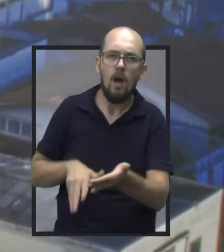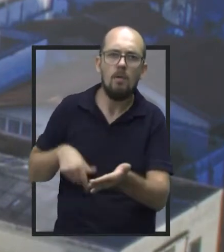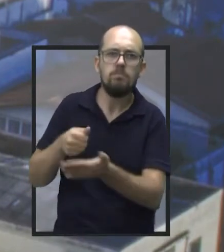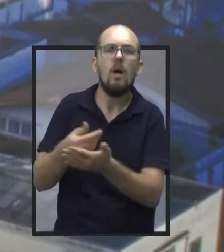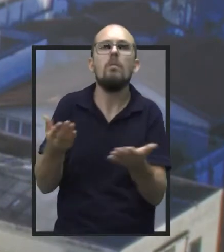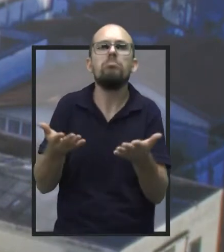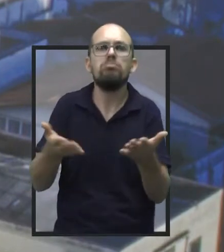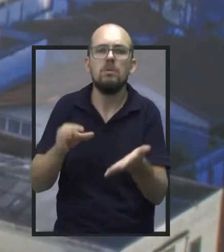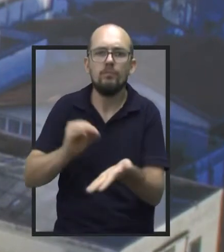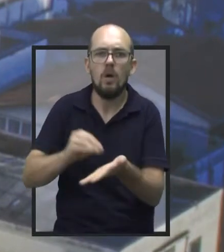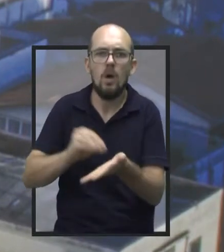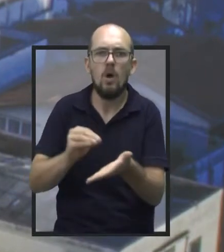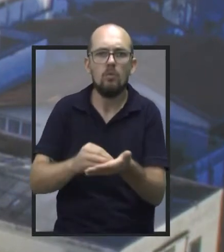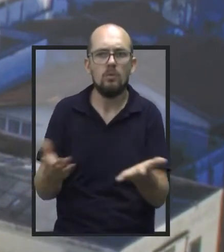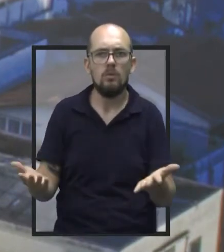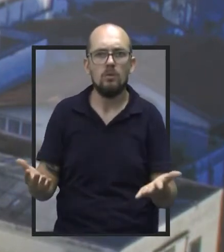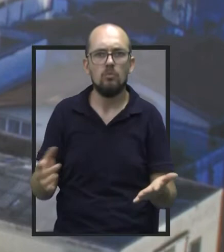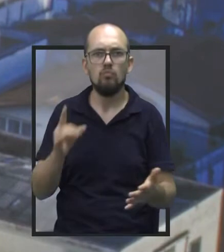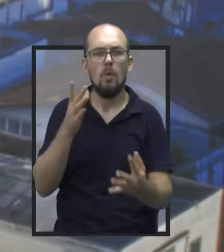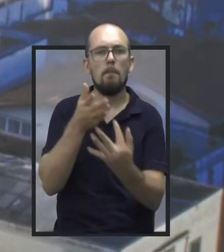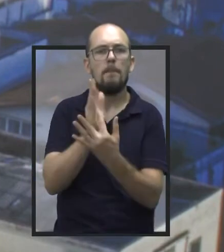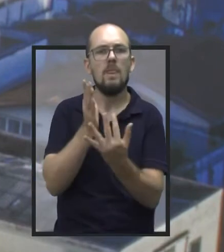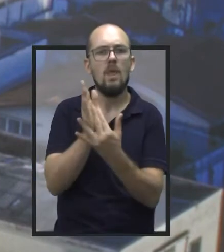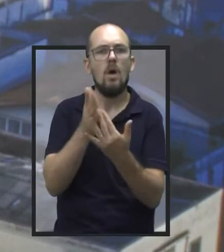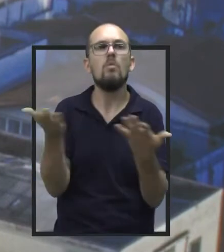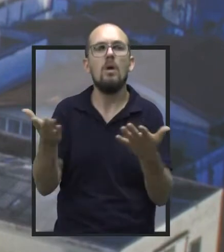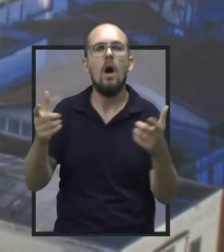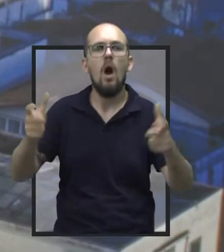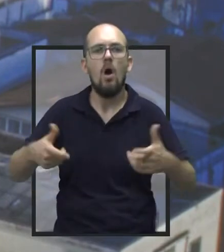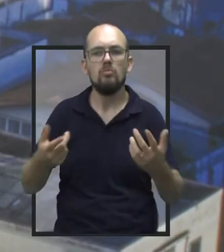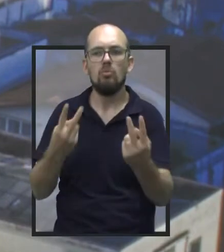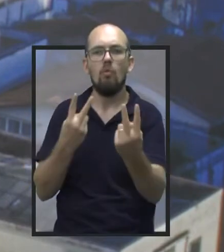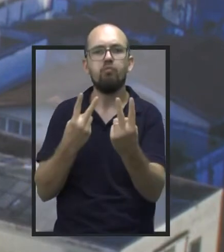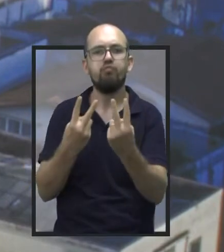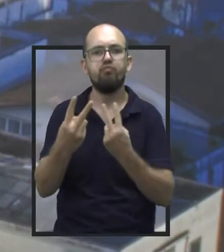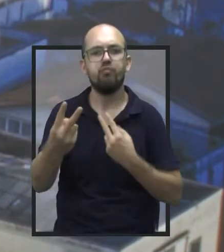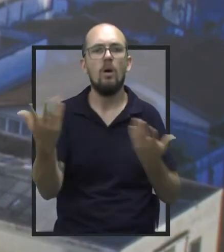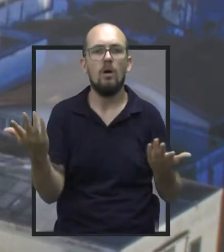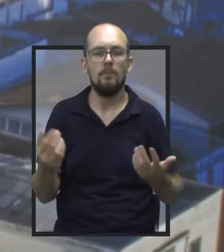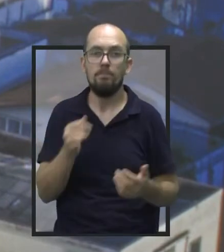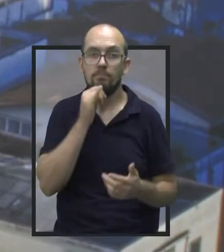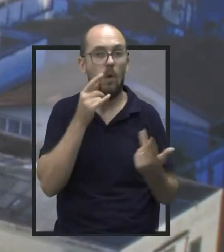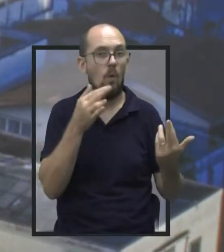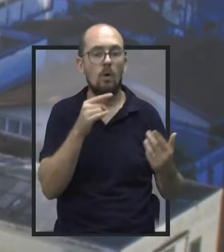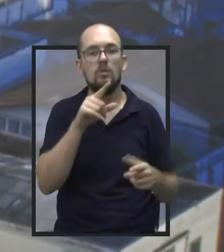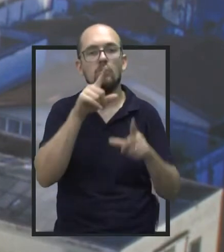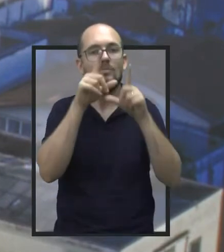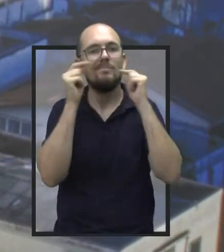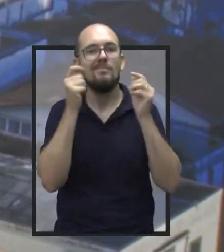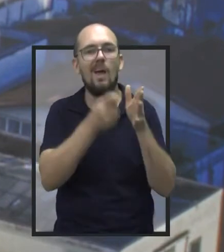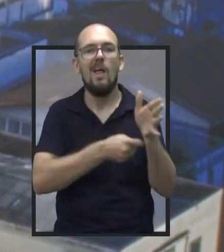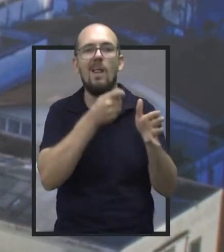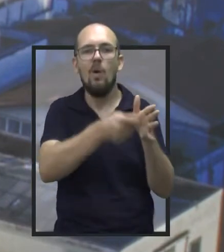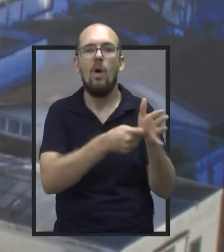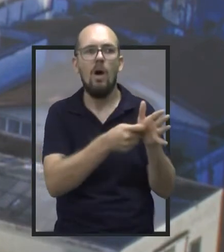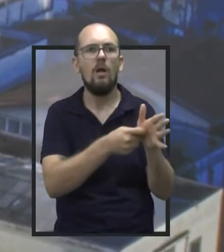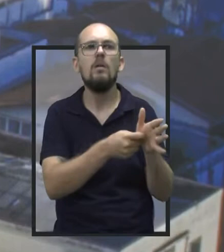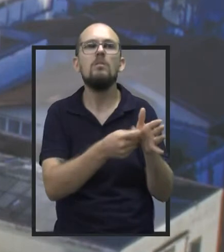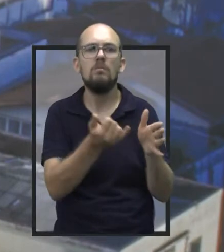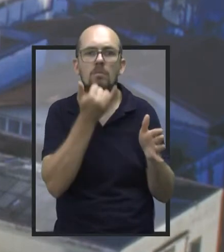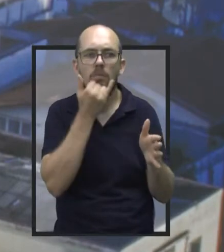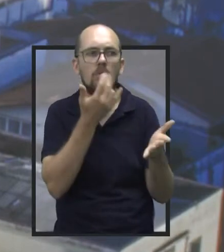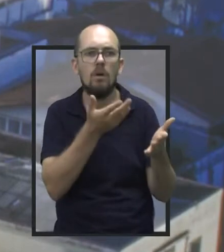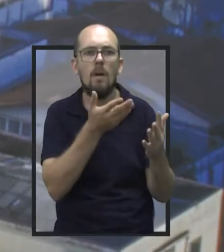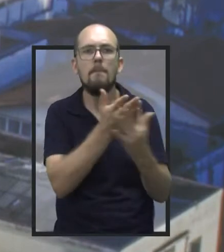existe. Só existe o pedágio, não existe uma duplicação. Como já o Araraquara também. Existe o pedágio, mas cadê a